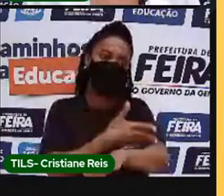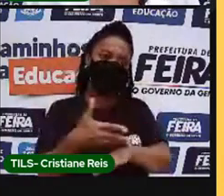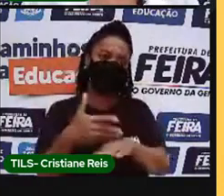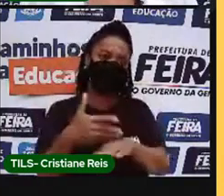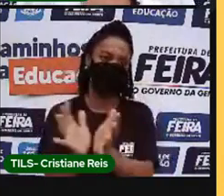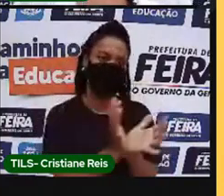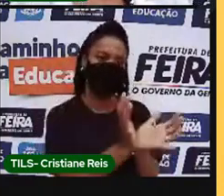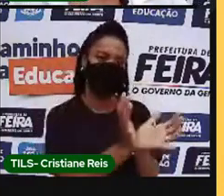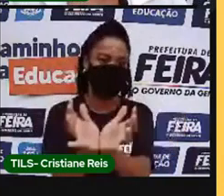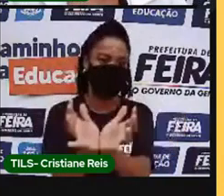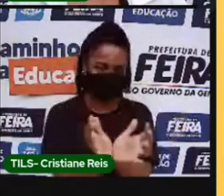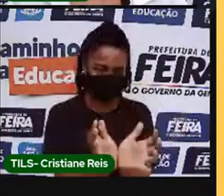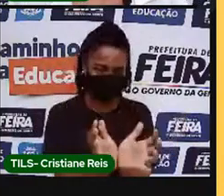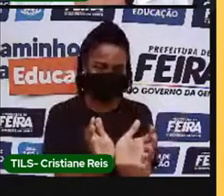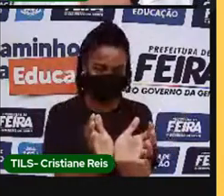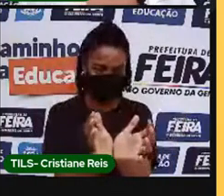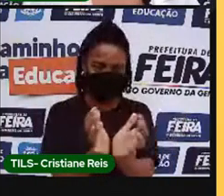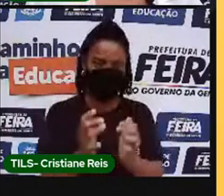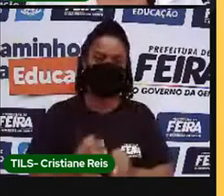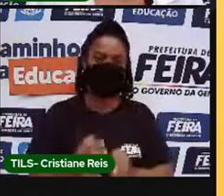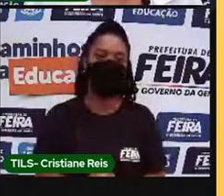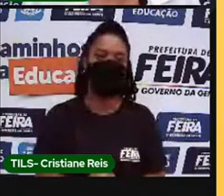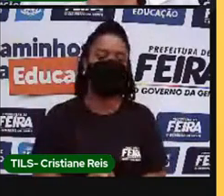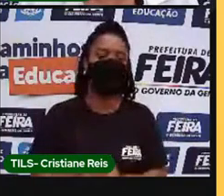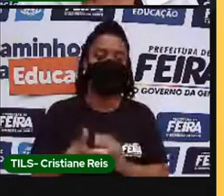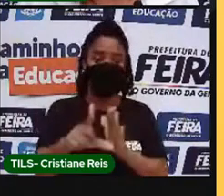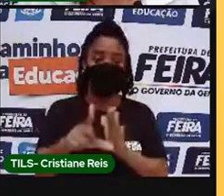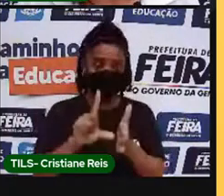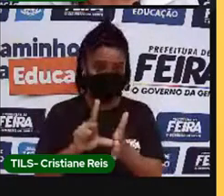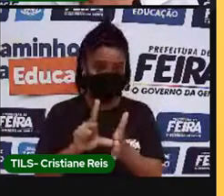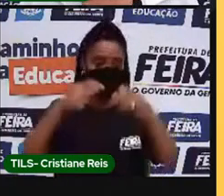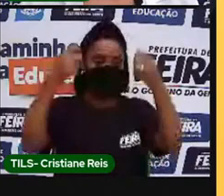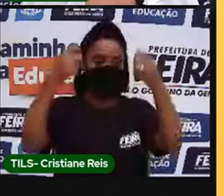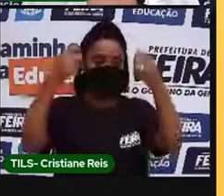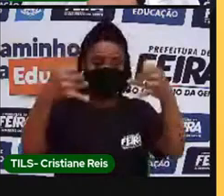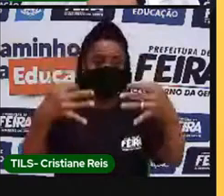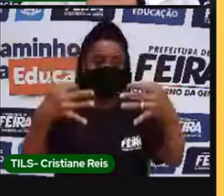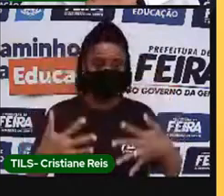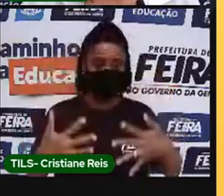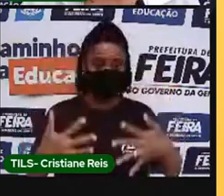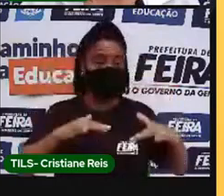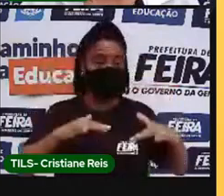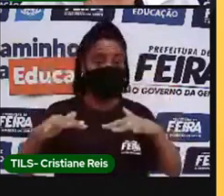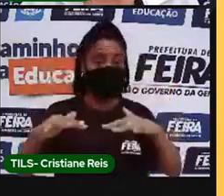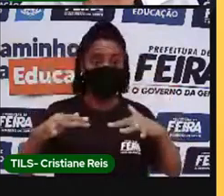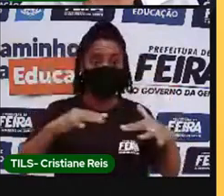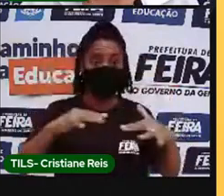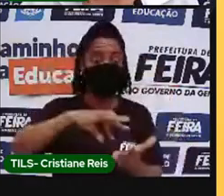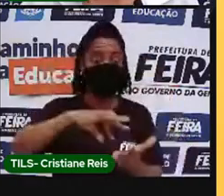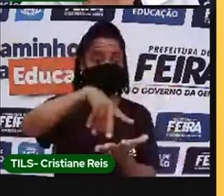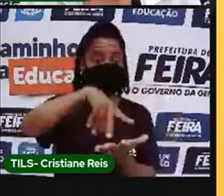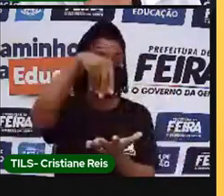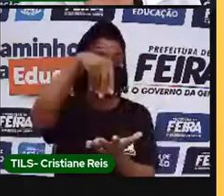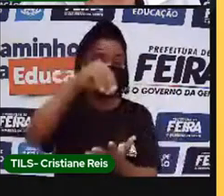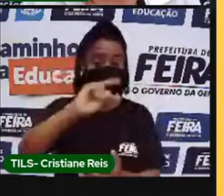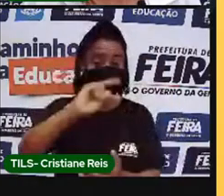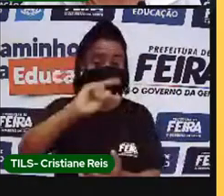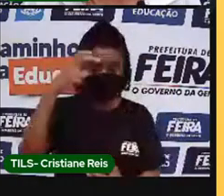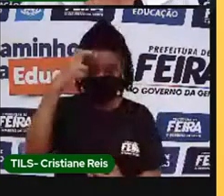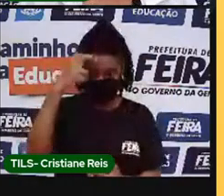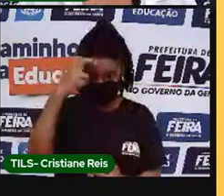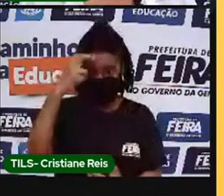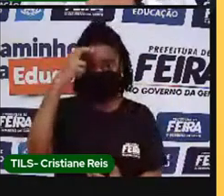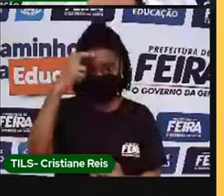Antes de começarmos a falar sobre as manifestações artístico-culturais, que é o